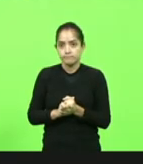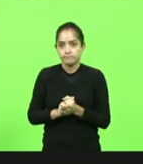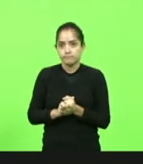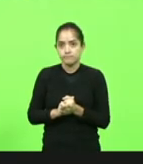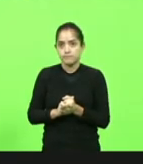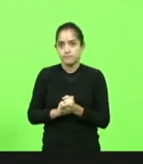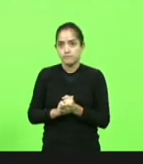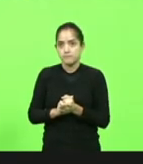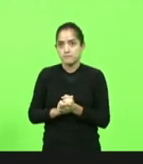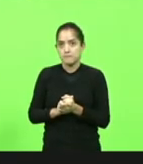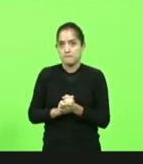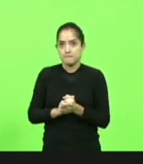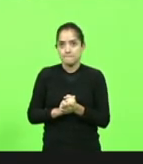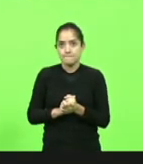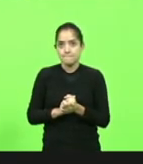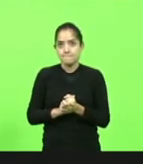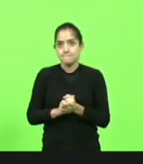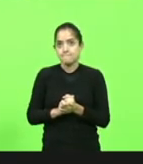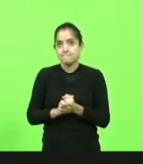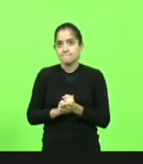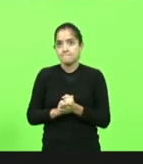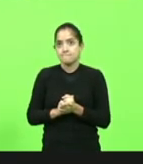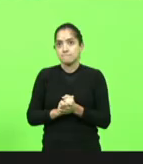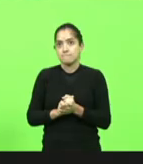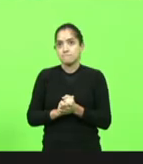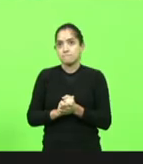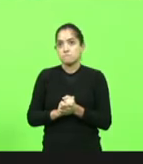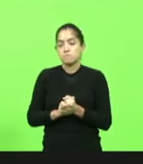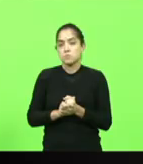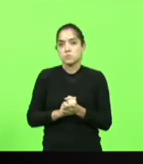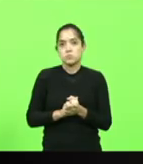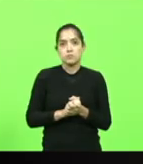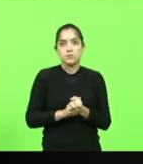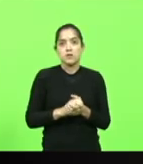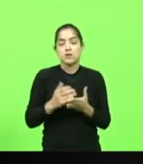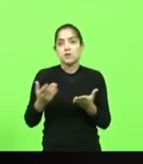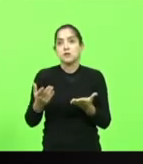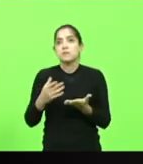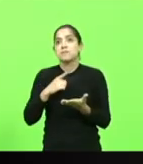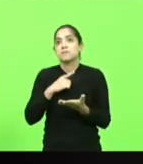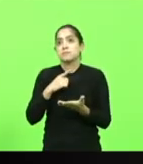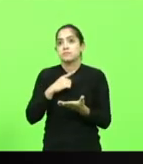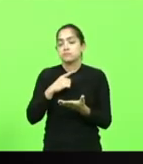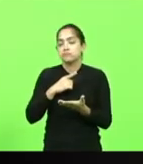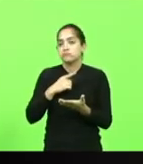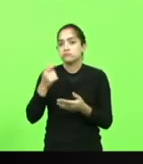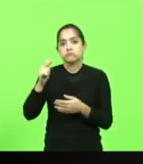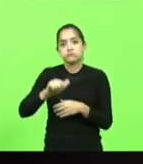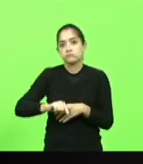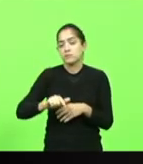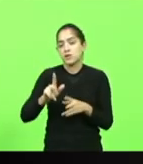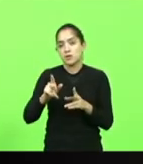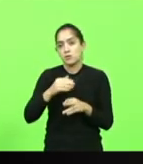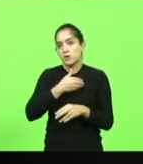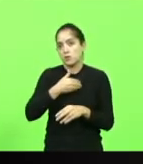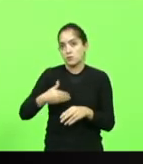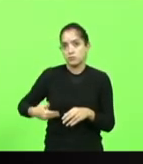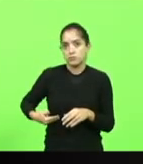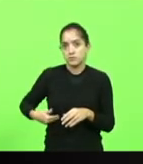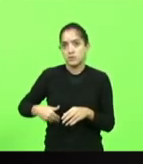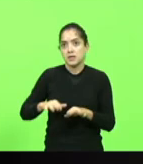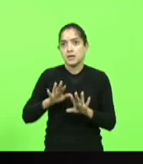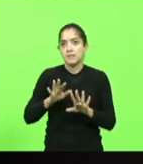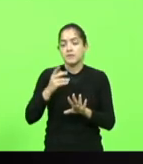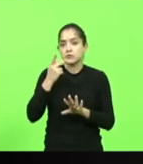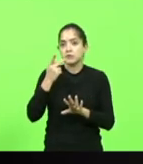digital de novo não tem a de novo para mim é só mais novamente o governo mas eu queria dizer